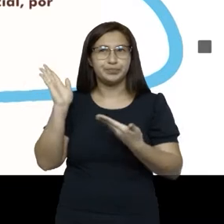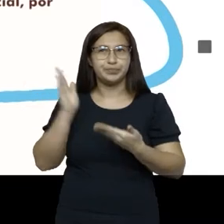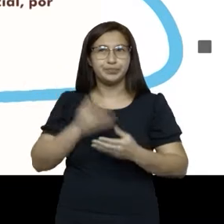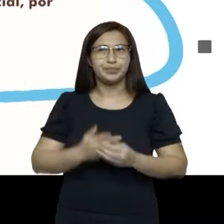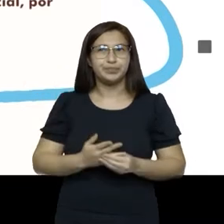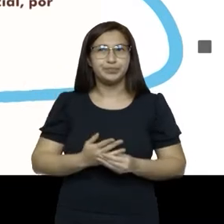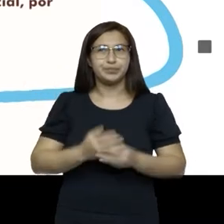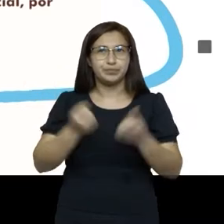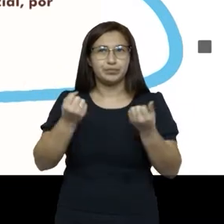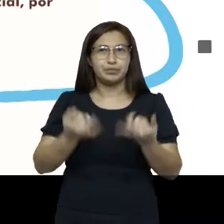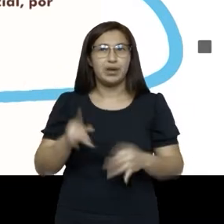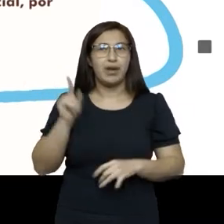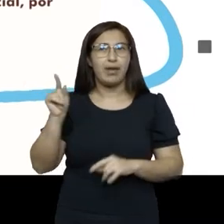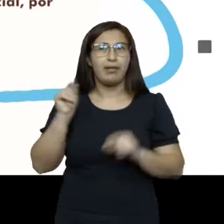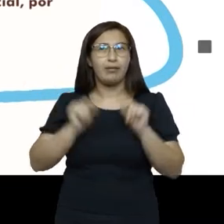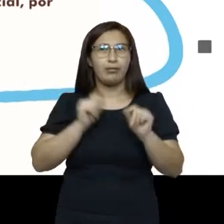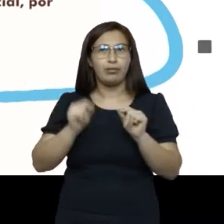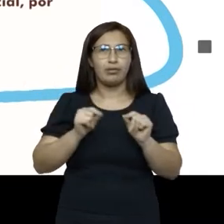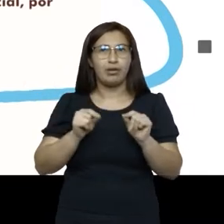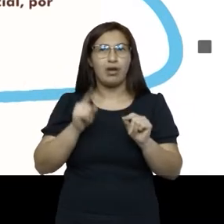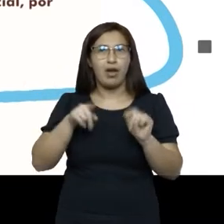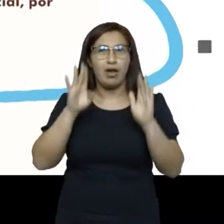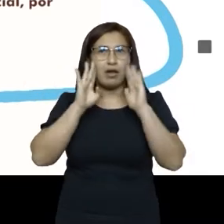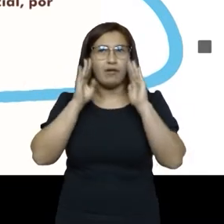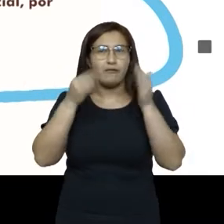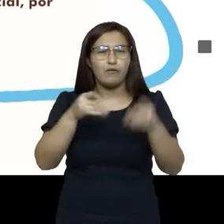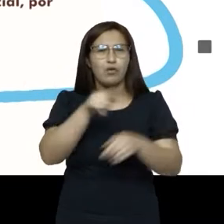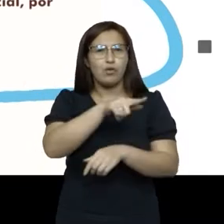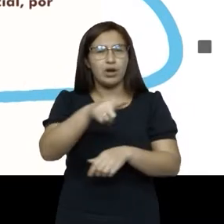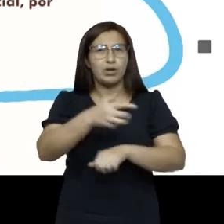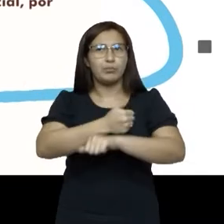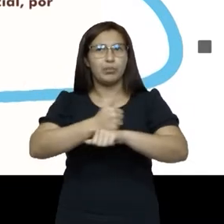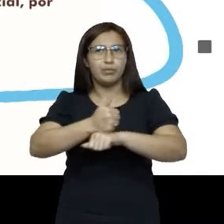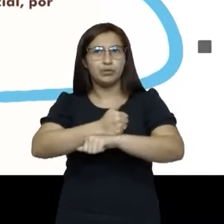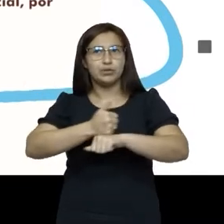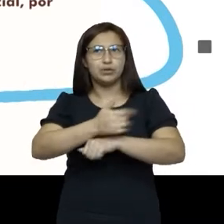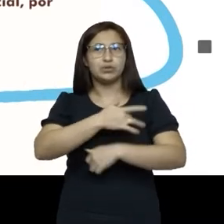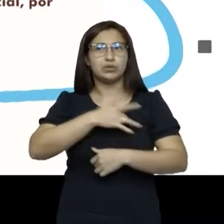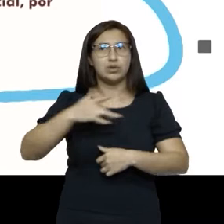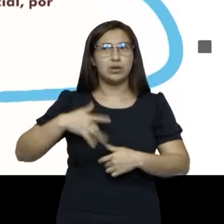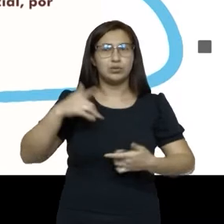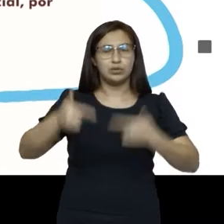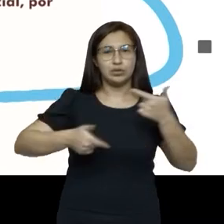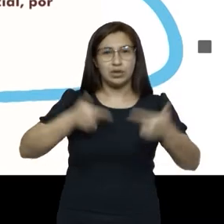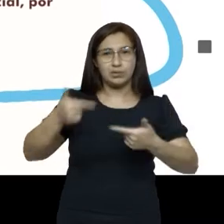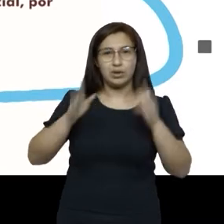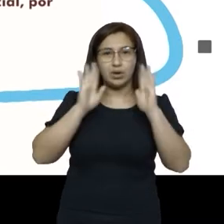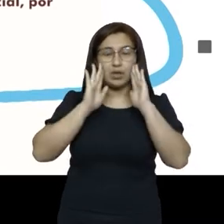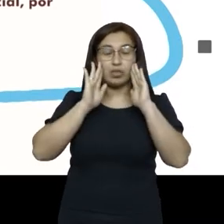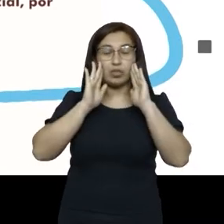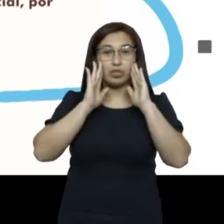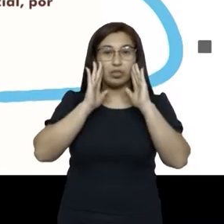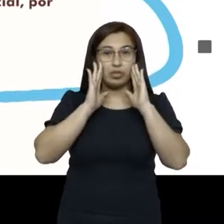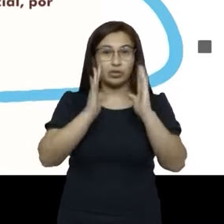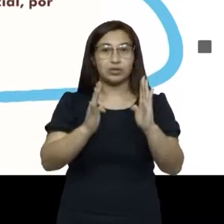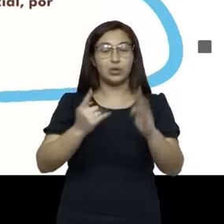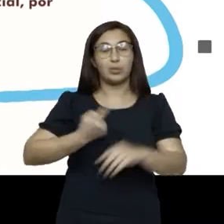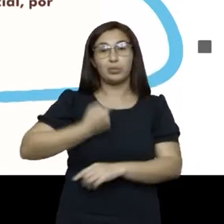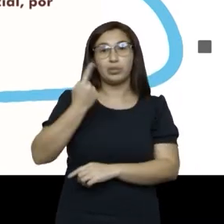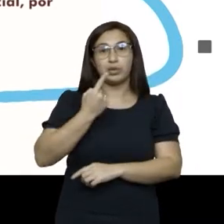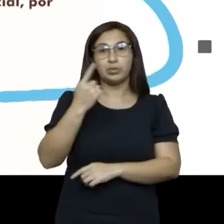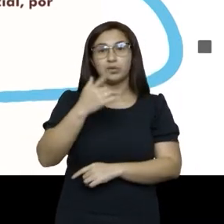assim esta cartilha destina-se principalmente aos profissionais de saúde trabalhando em atenção primária de saúde especialmente